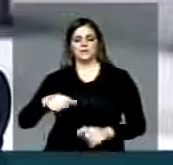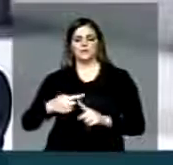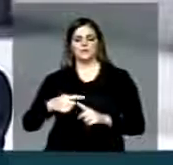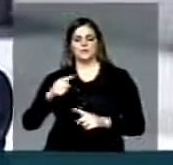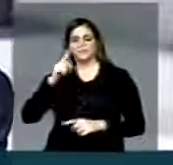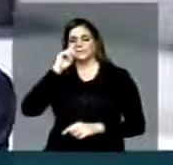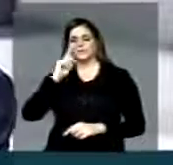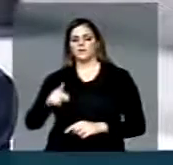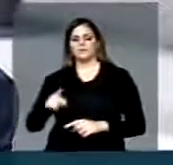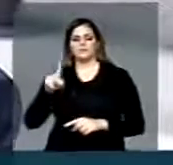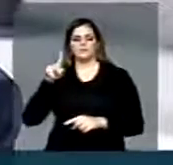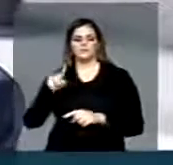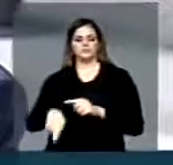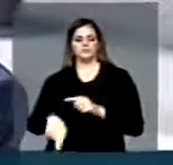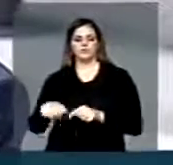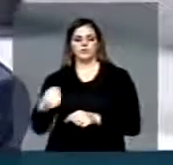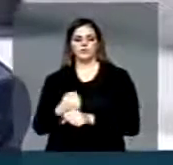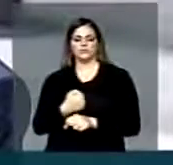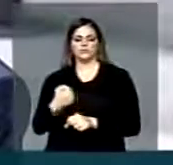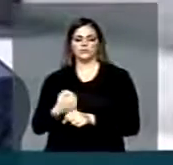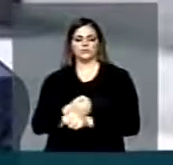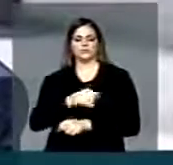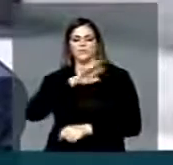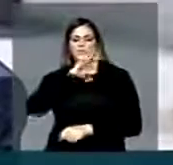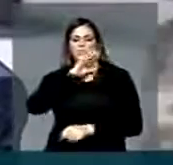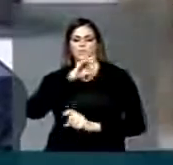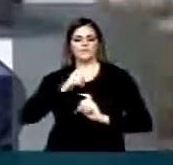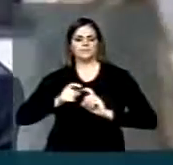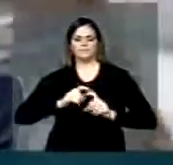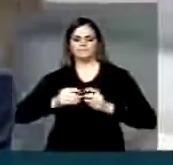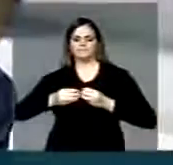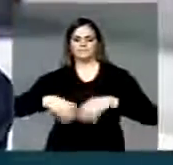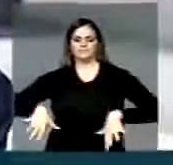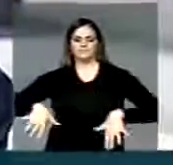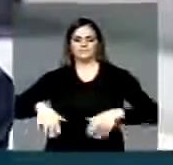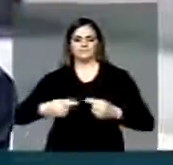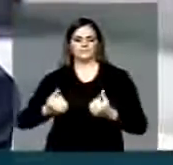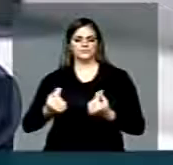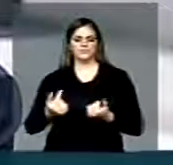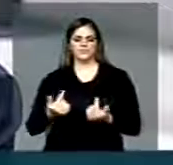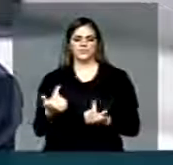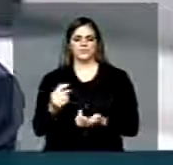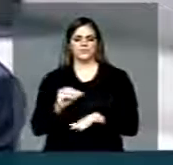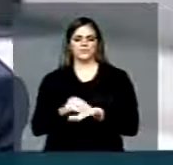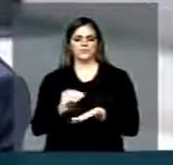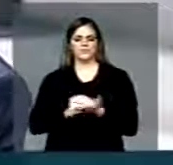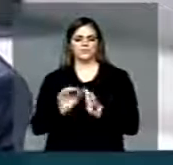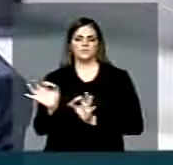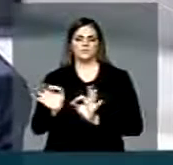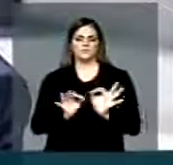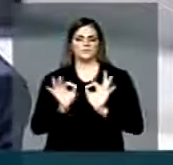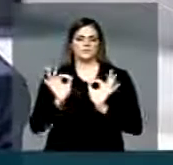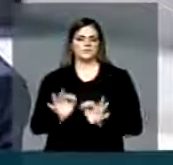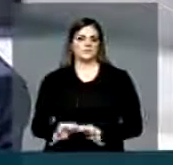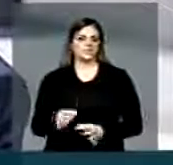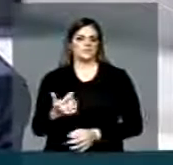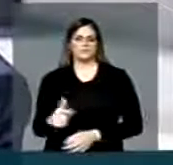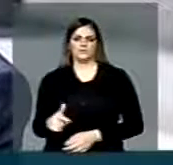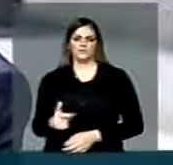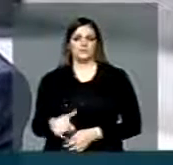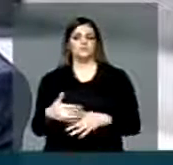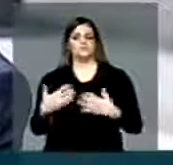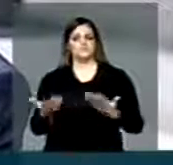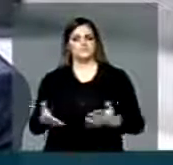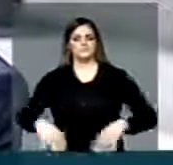Centro Cultural Luz, um exemplo de má gestão, desperdício de recursos públicos e falta de planejamento, tendo gastado já